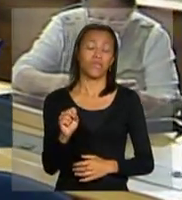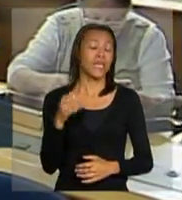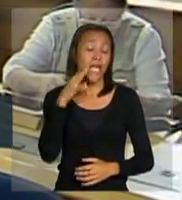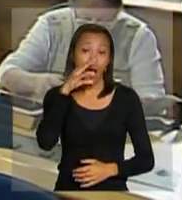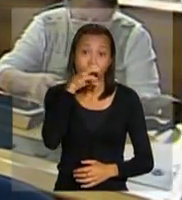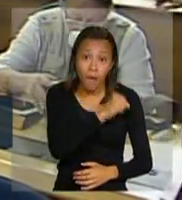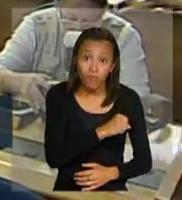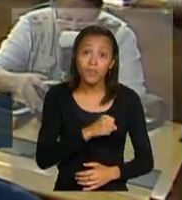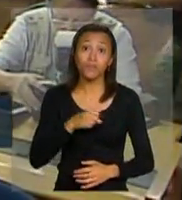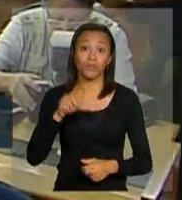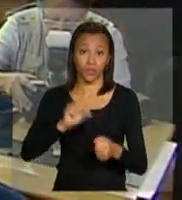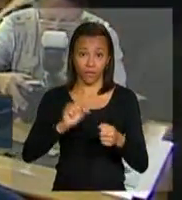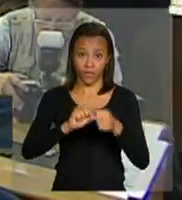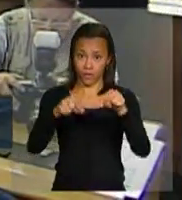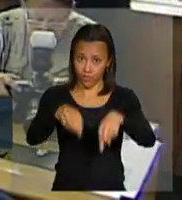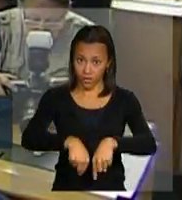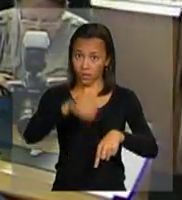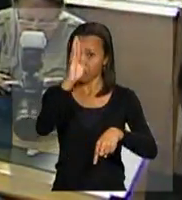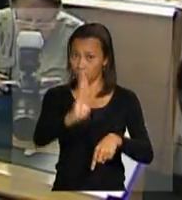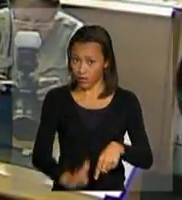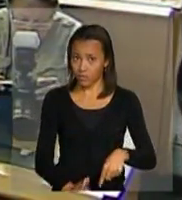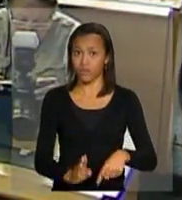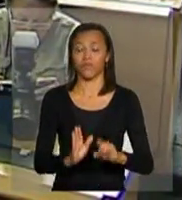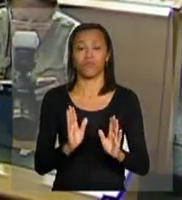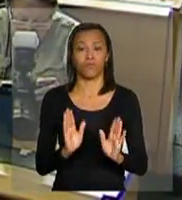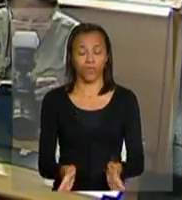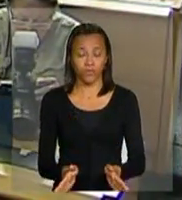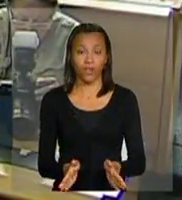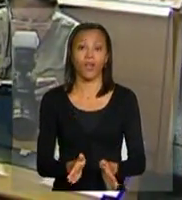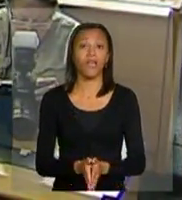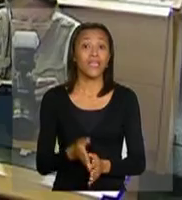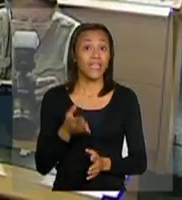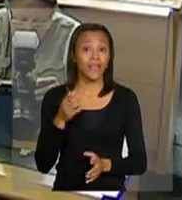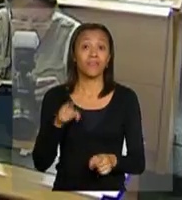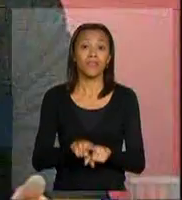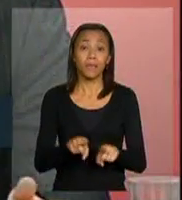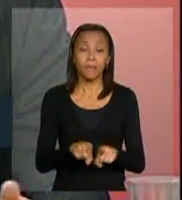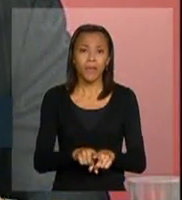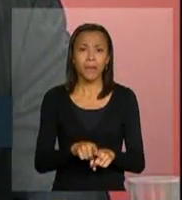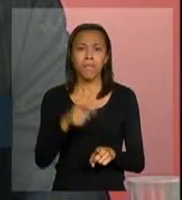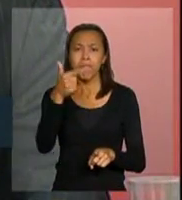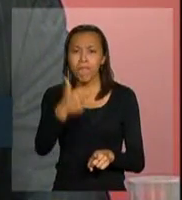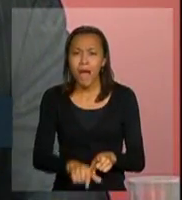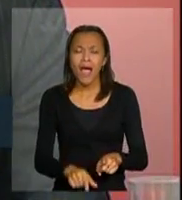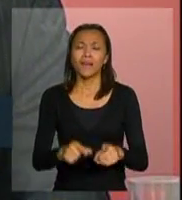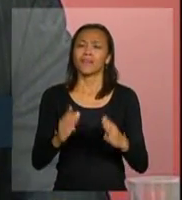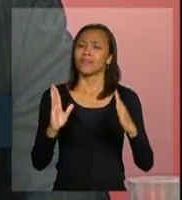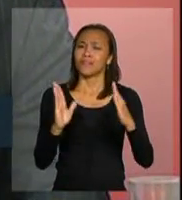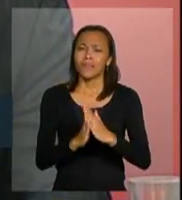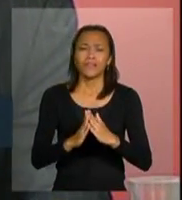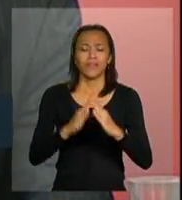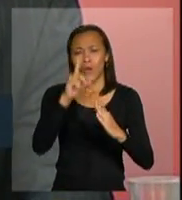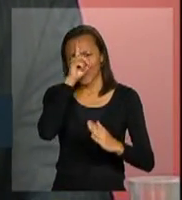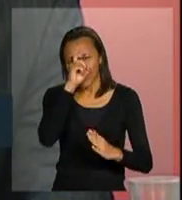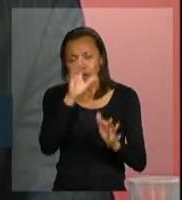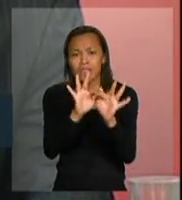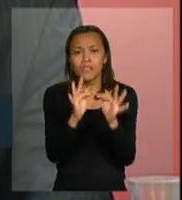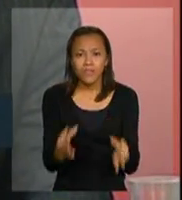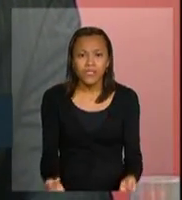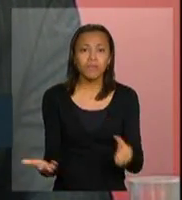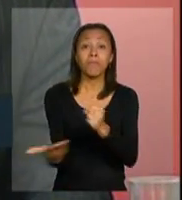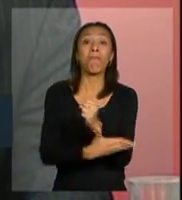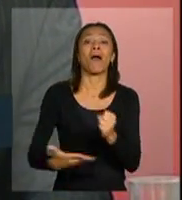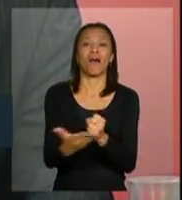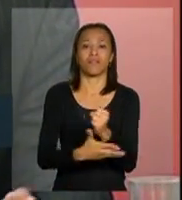rápidos produzidos no nosso país agora, como uma forma de chegar mais próximo às unidades básicas de saúde, o conjunto dos